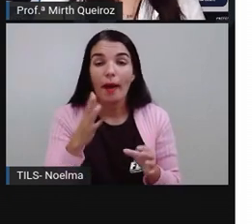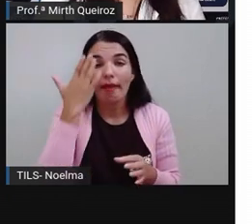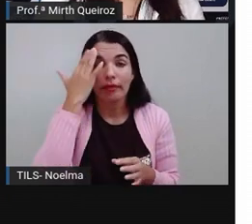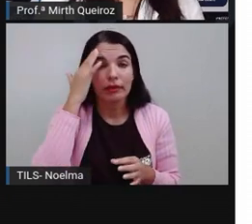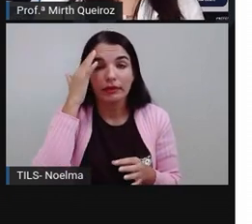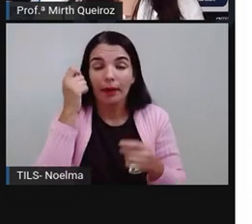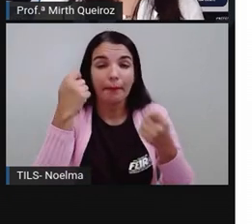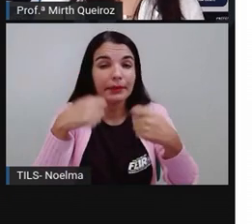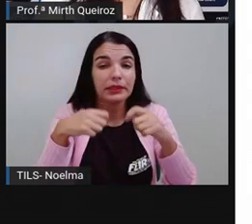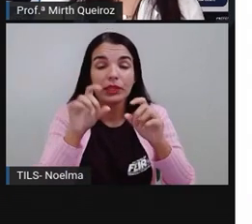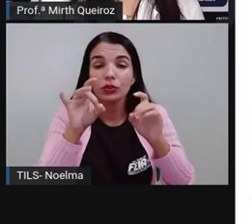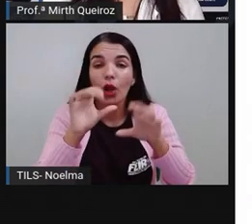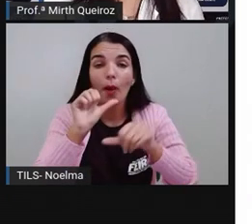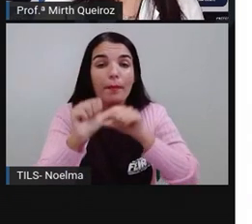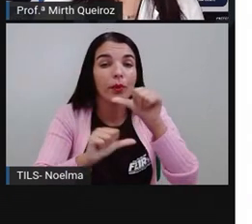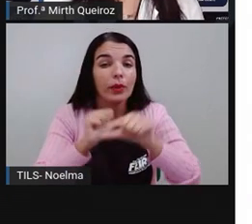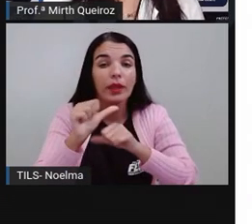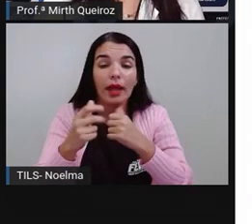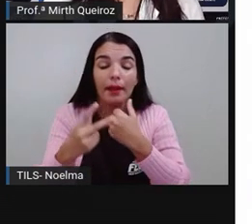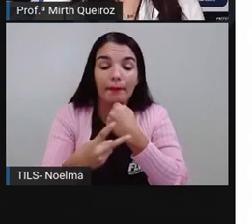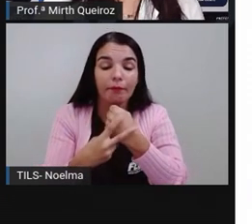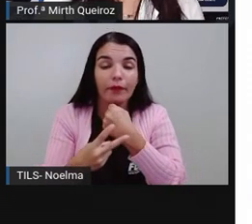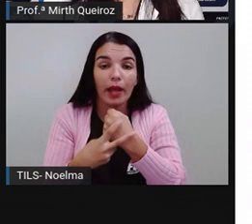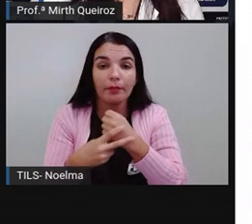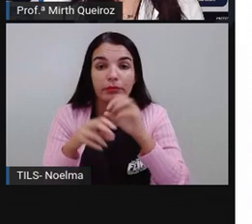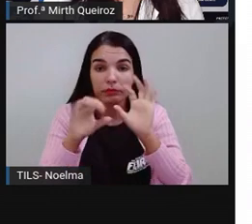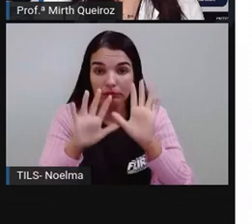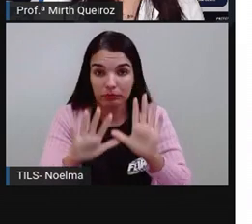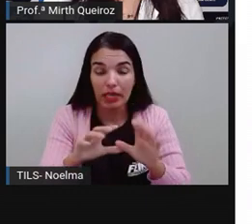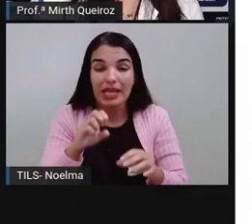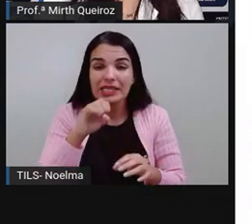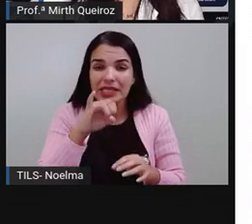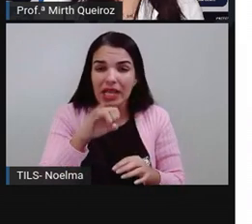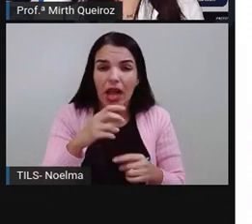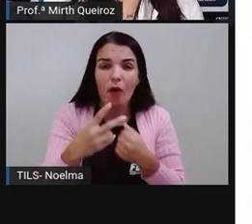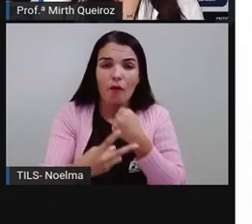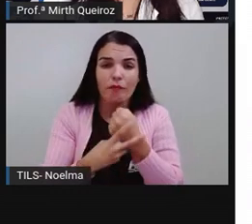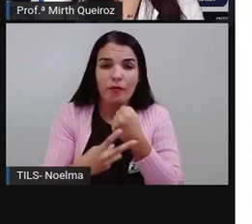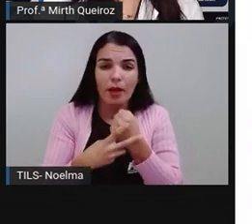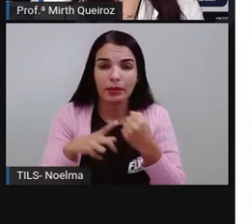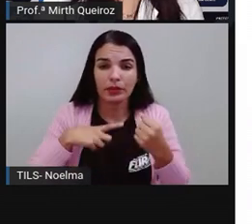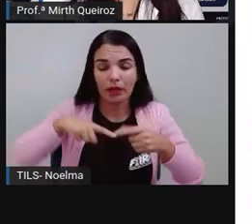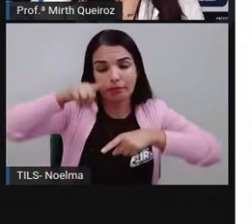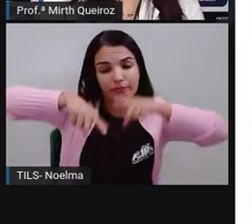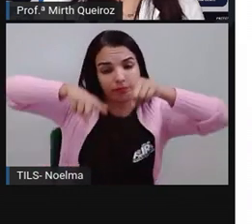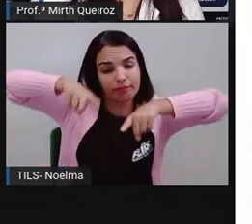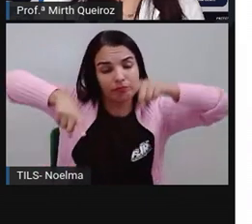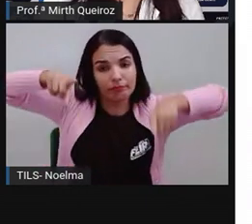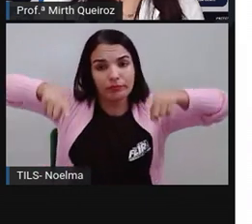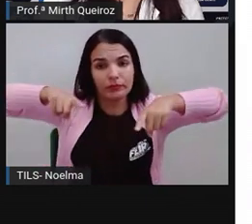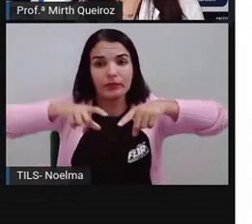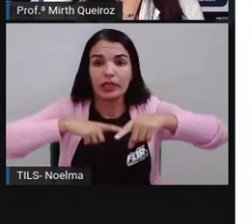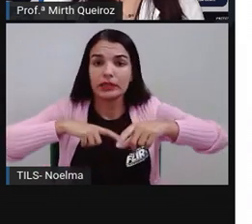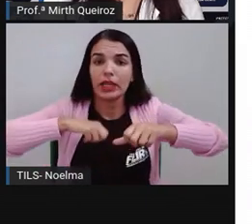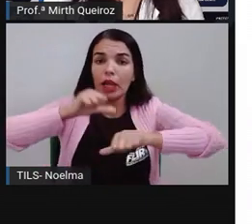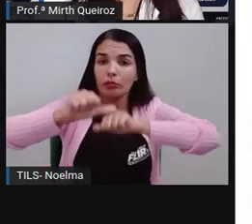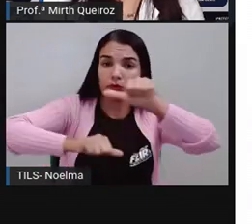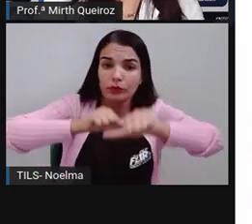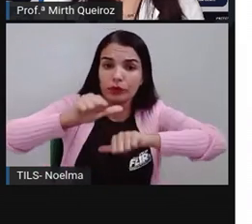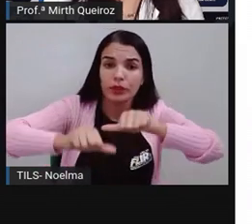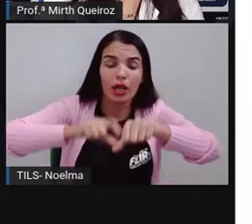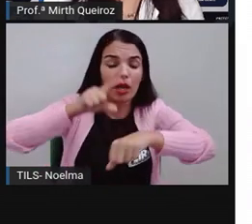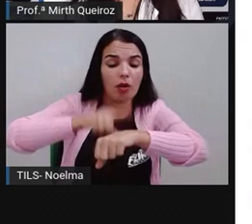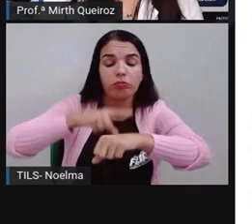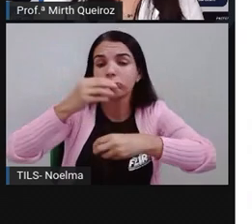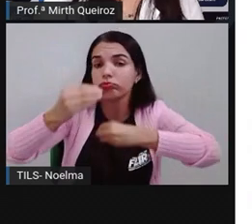que muda na palavra quando ela é conjugada. O verbo, então, ele sofre flexões. Ou seja, ele é modificado de acordo com